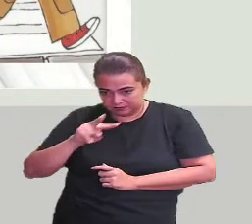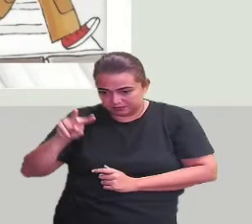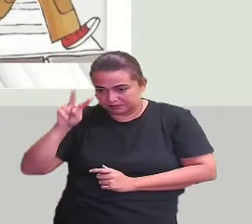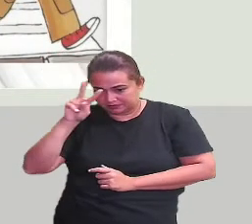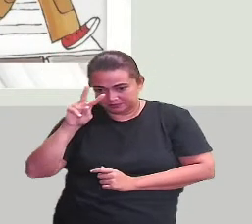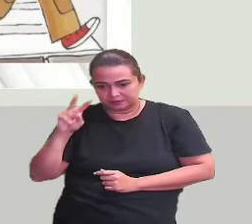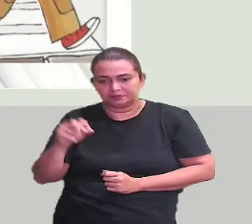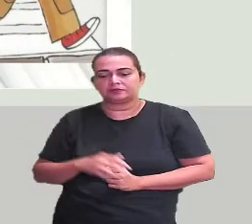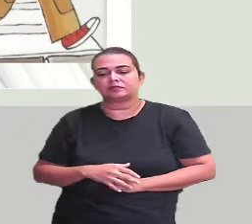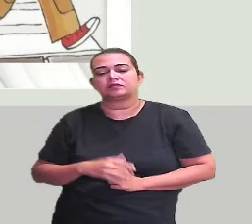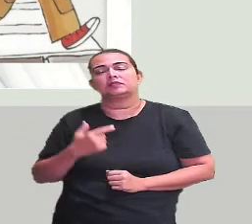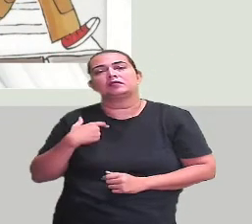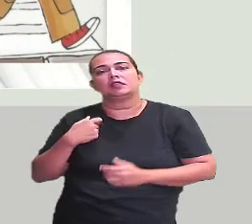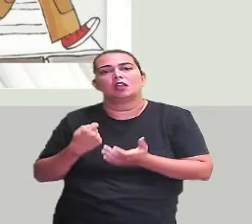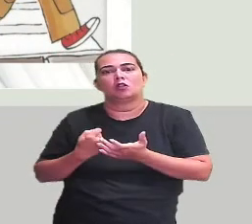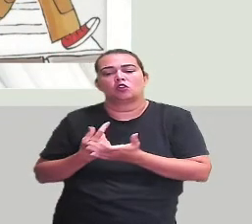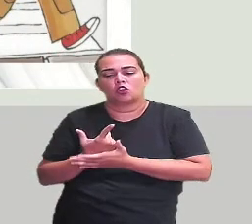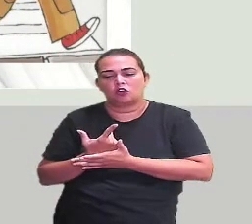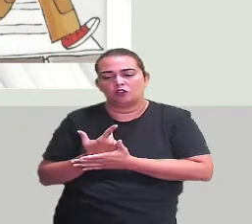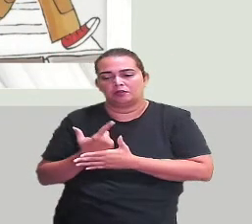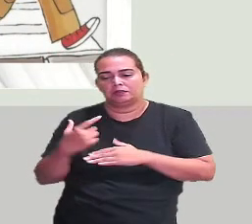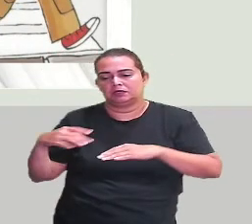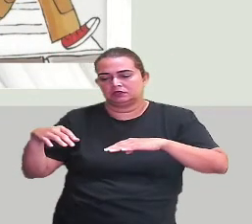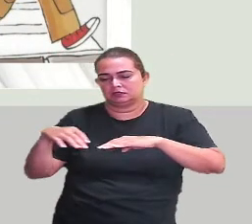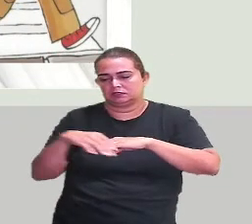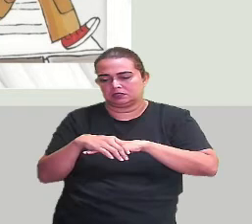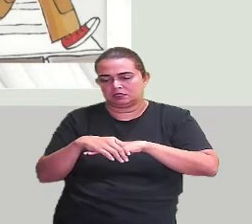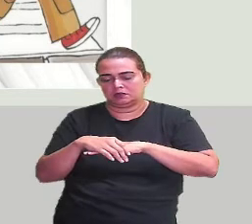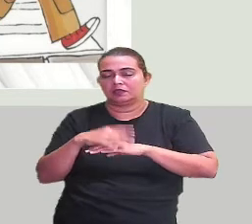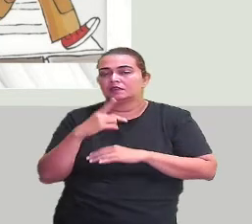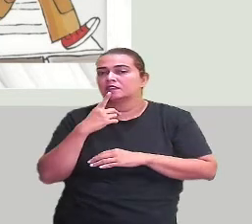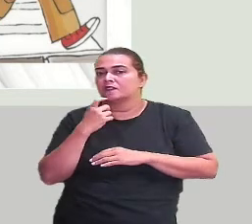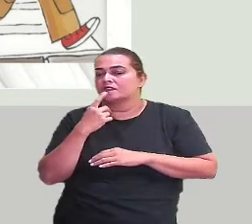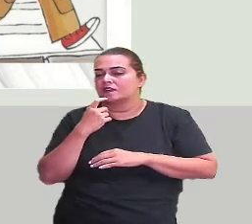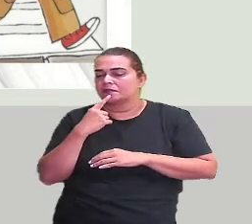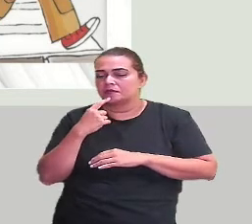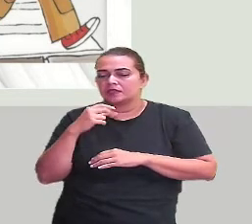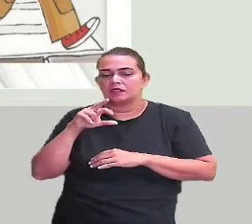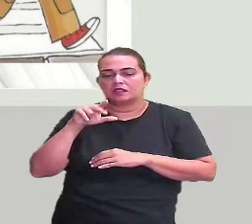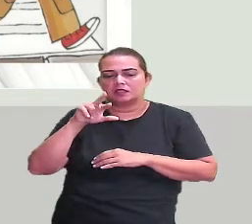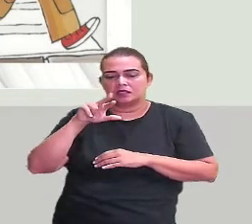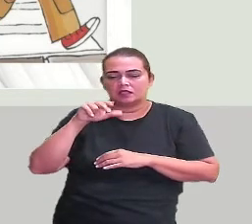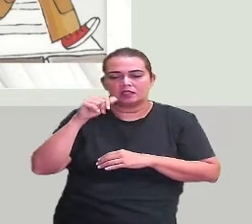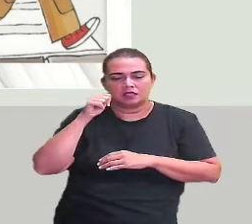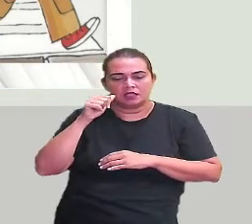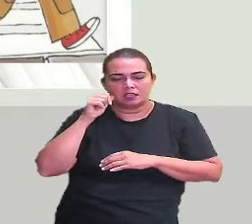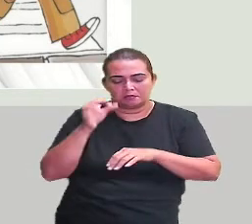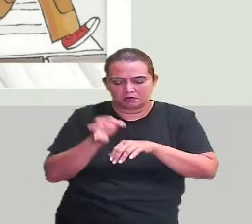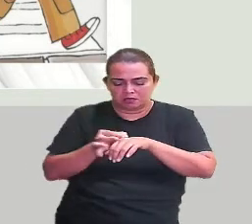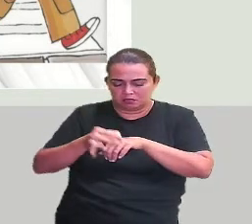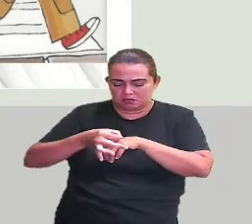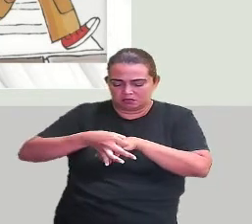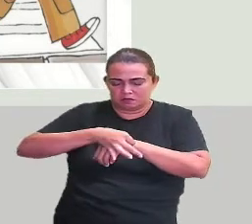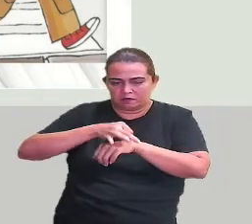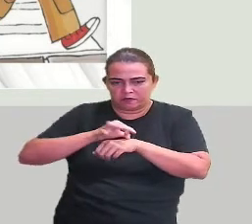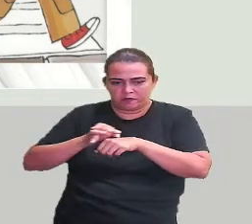Eu comprei um par de tênis vermelho e minha irmã comprou um de bolinhas.